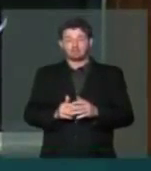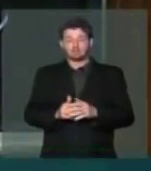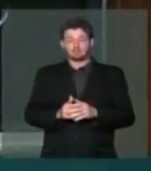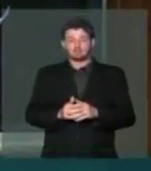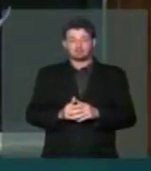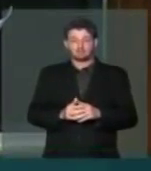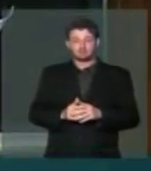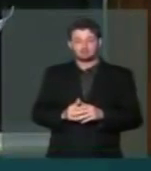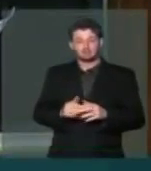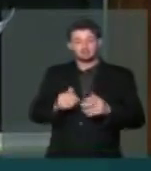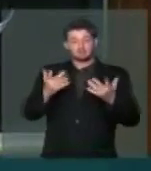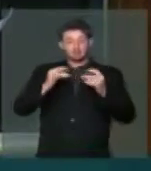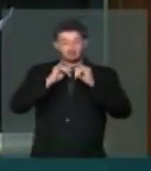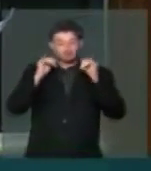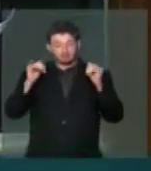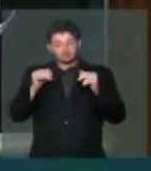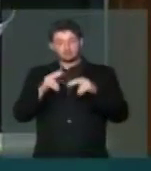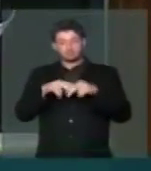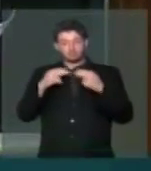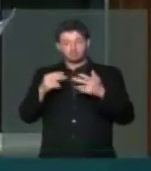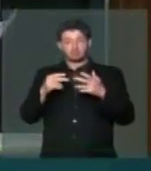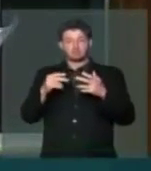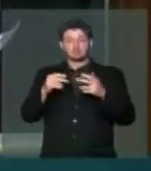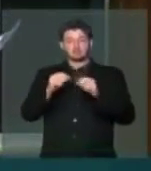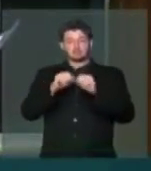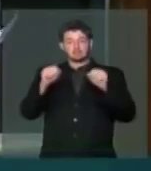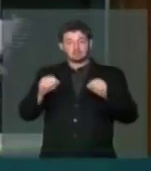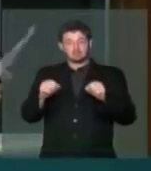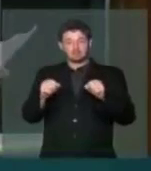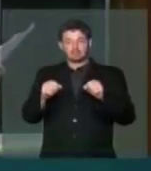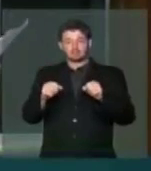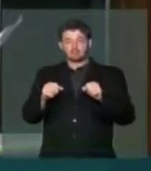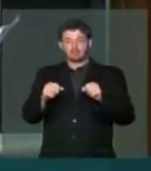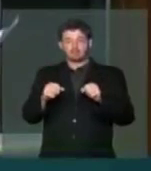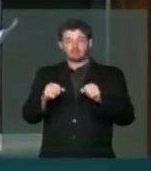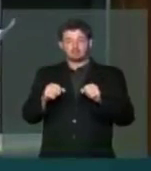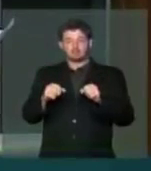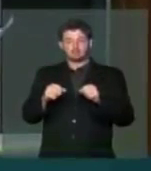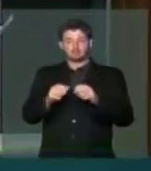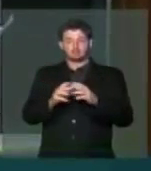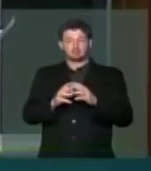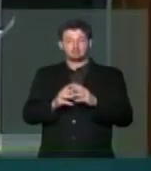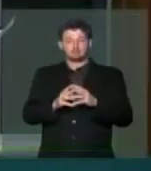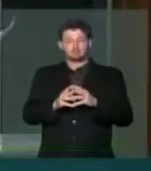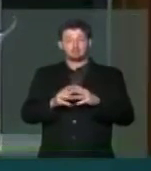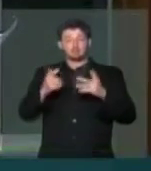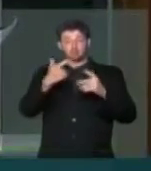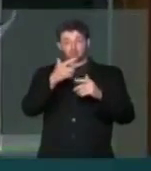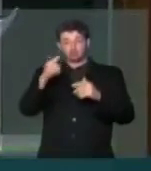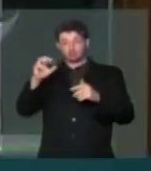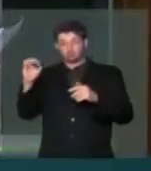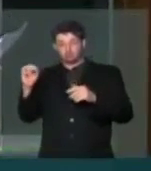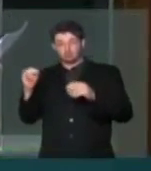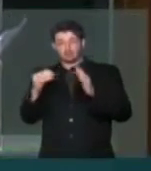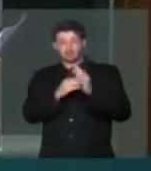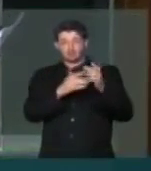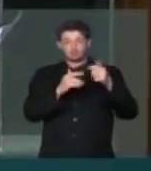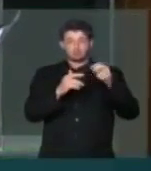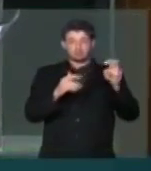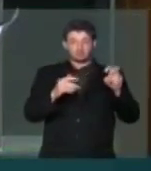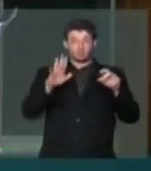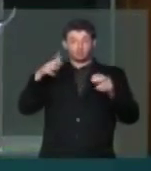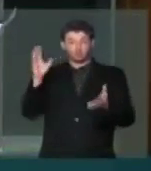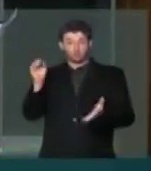INSS, alertando para o desazer dessa sistemática, reconhece que de 2000 a 2005, quando implantada a